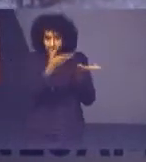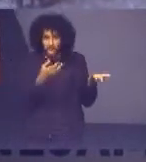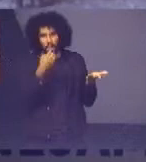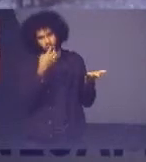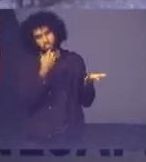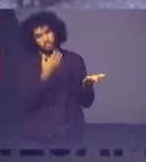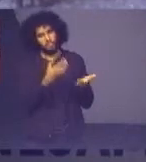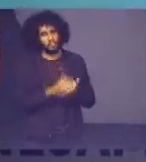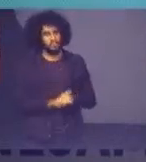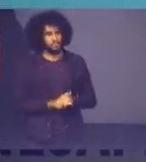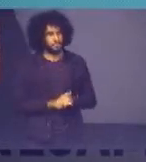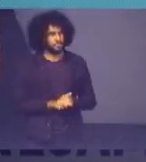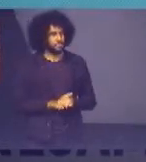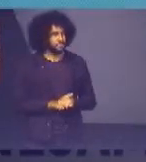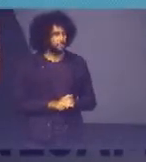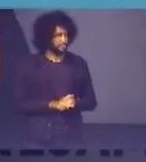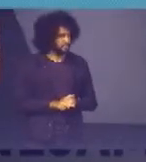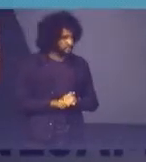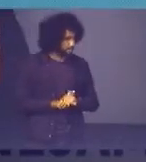população aqui de Pinhais.